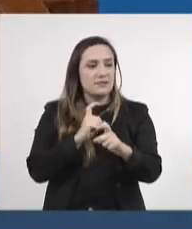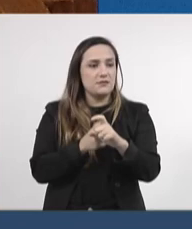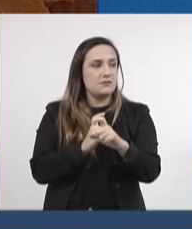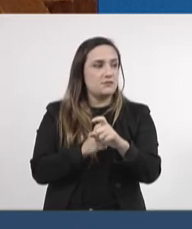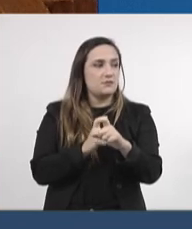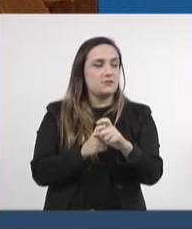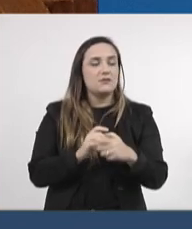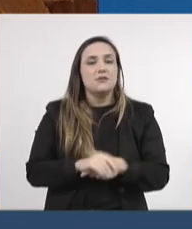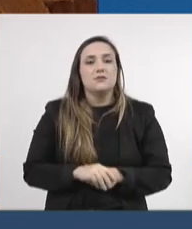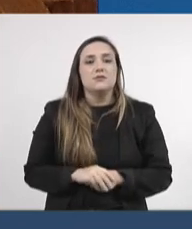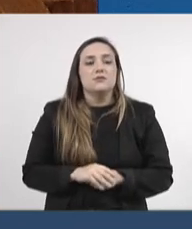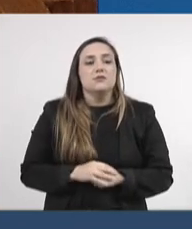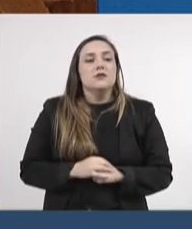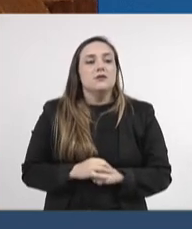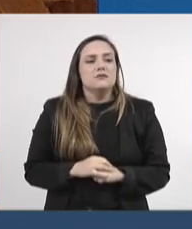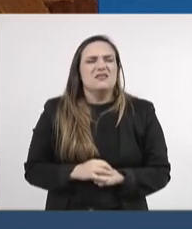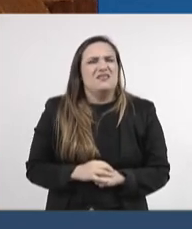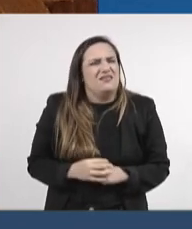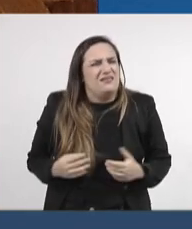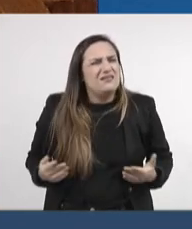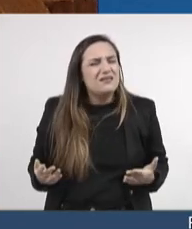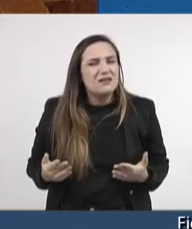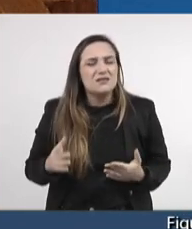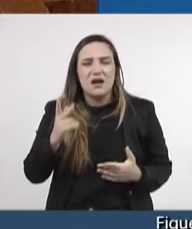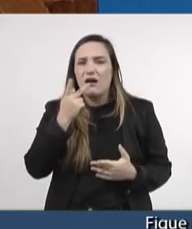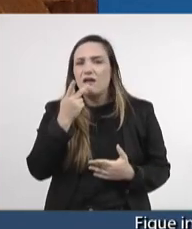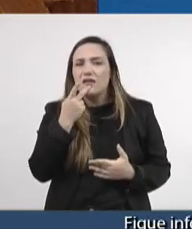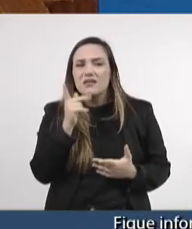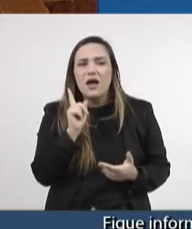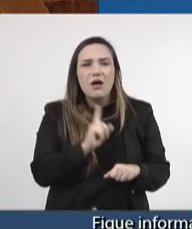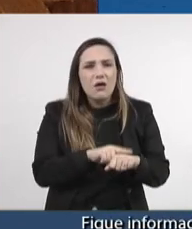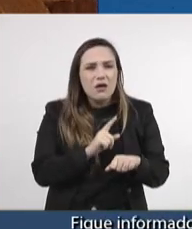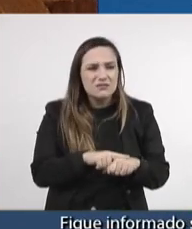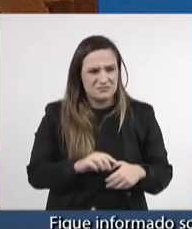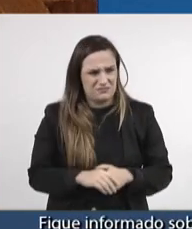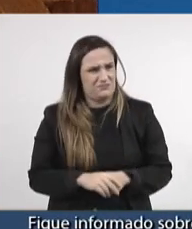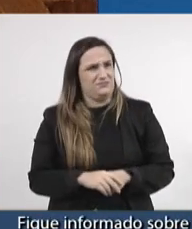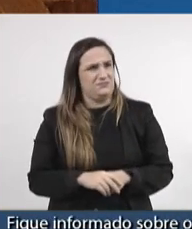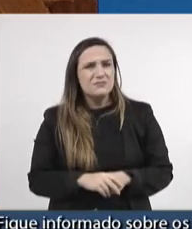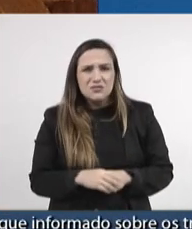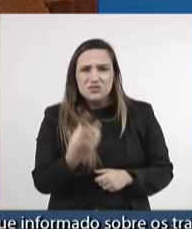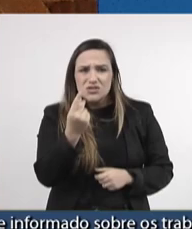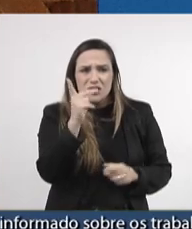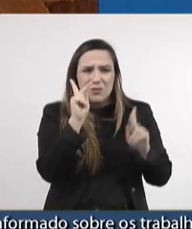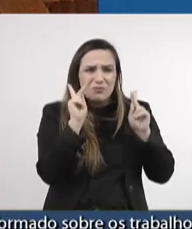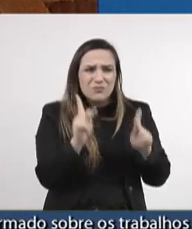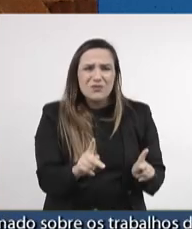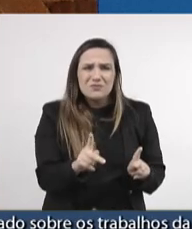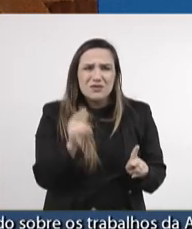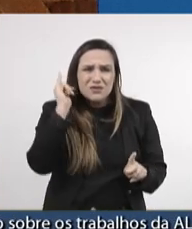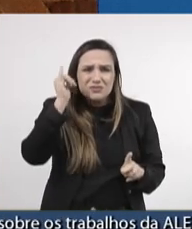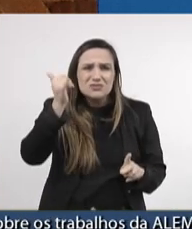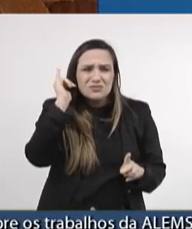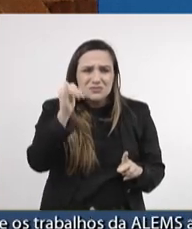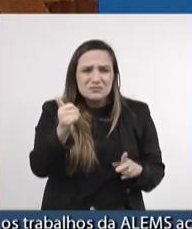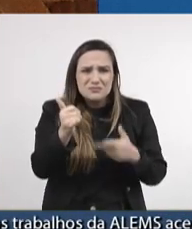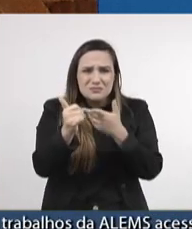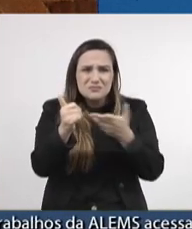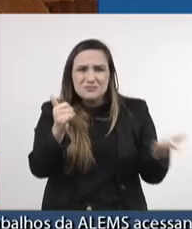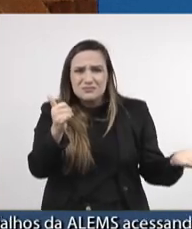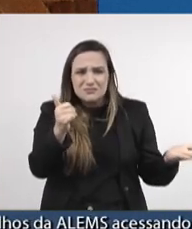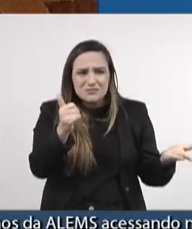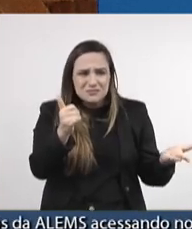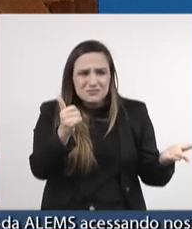Isso foi uma tentativa de financiar, com recursos públicos, uma narrativa completamente